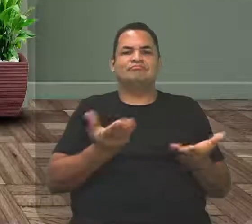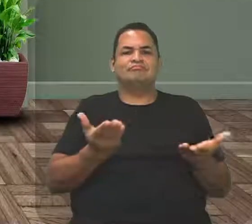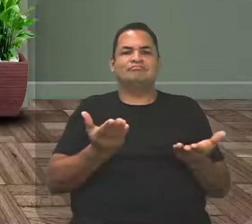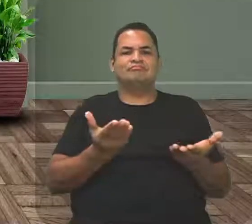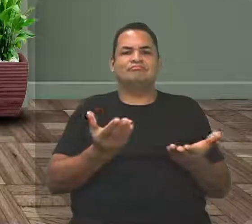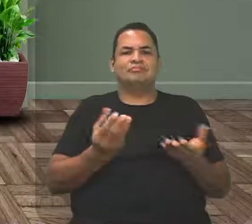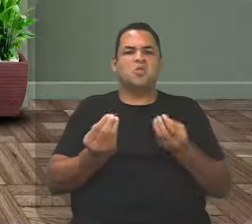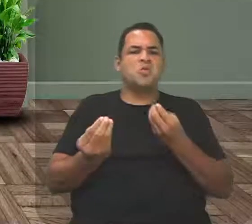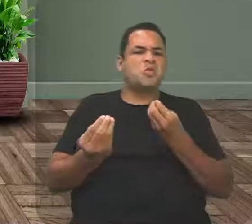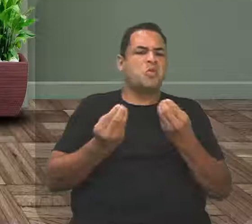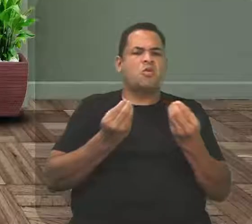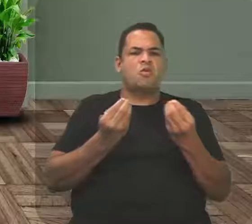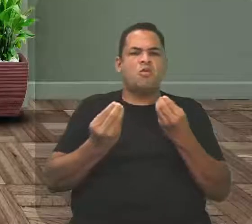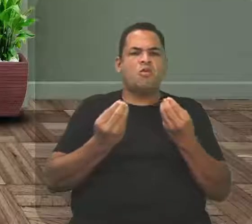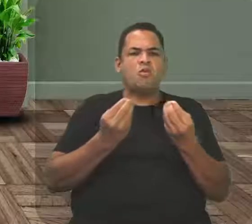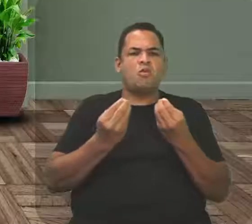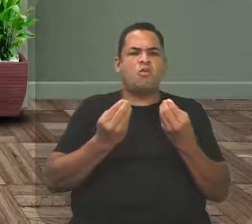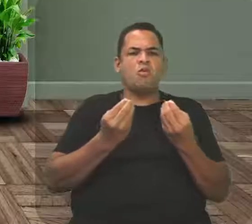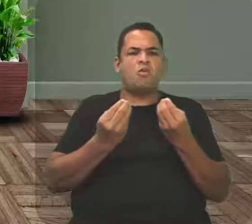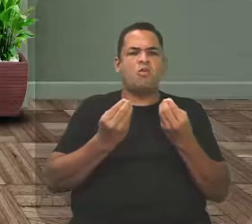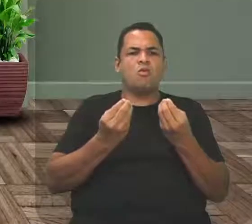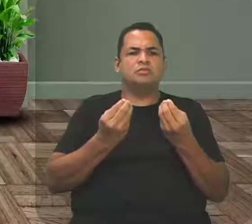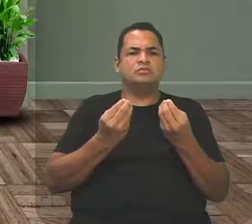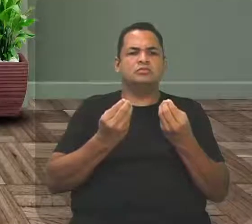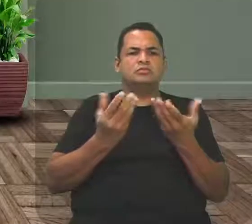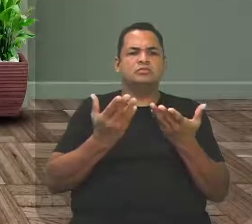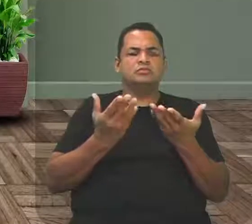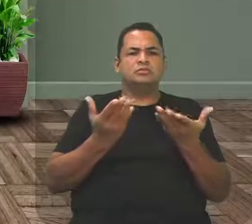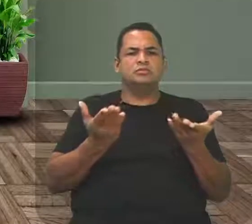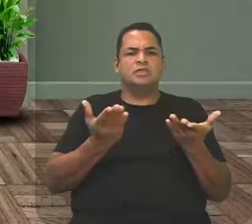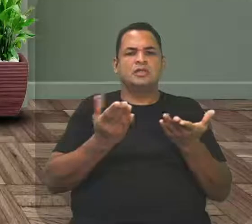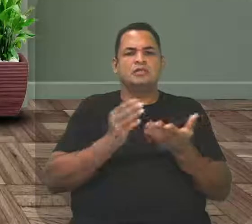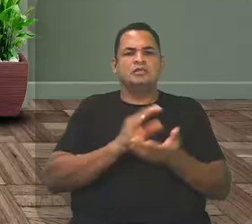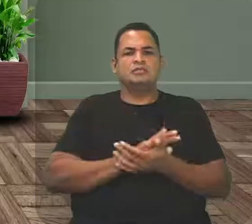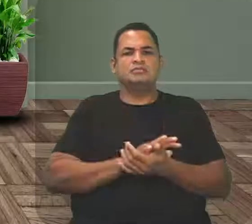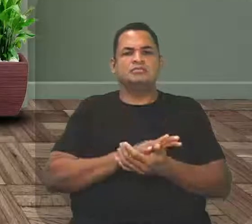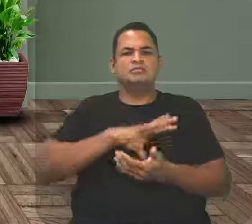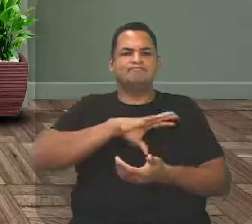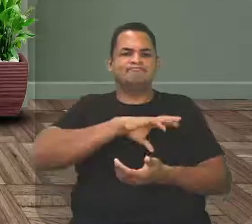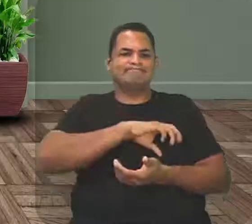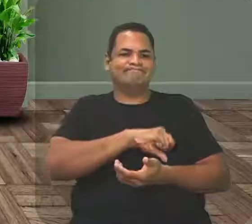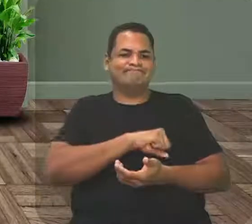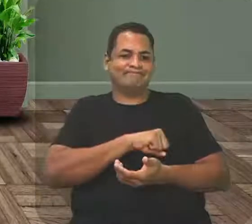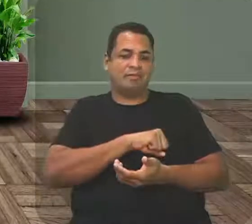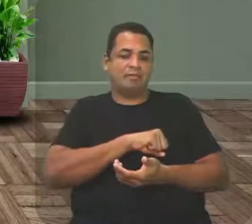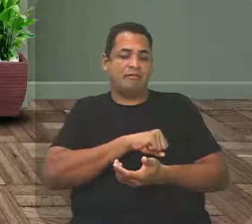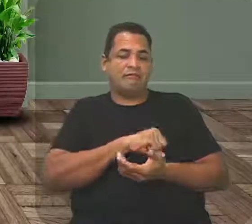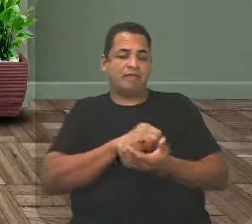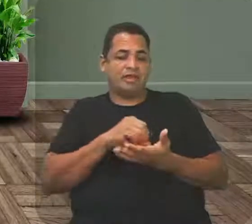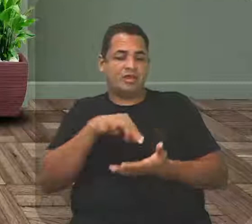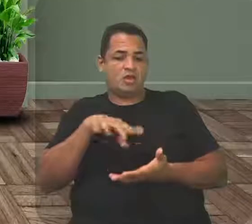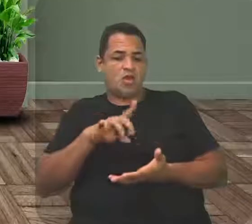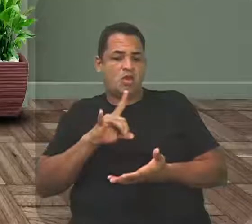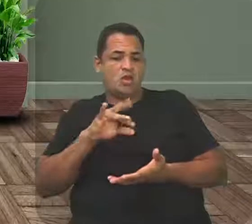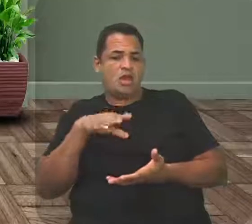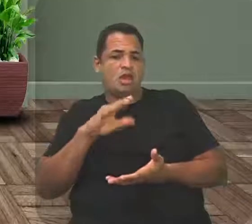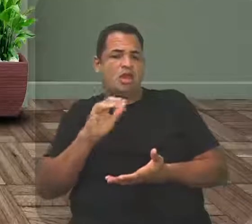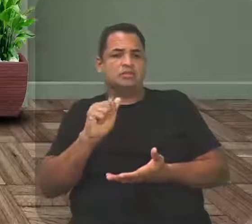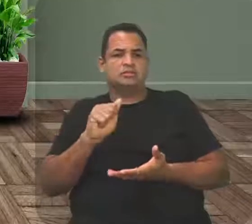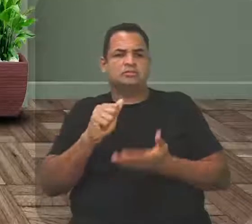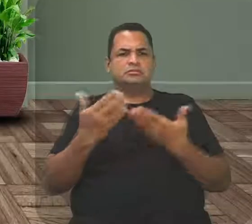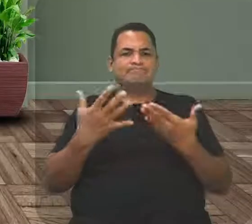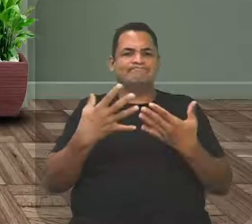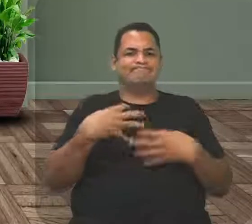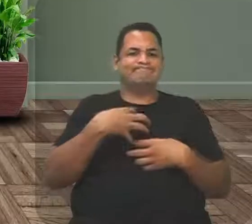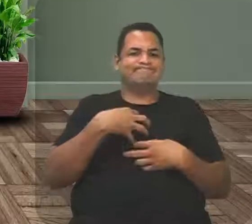Como que você... Falar em amor, né? Olha, até fiquei nostálgica, porque é um assunto que